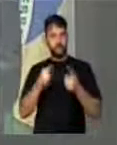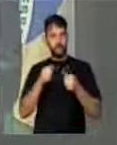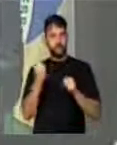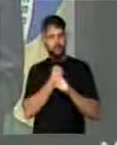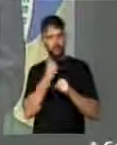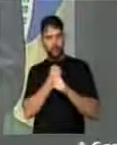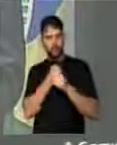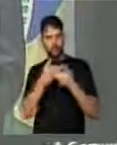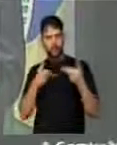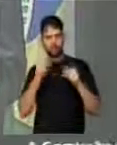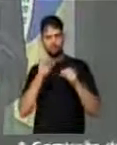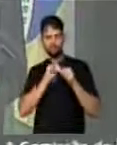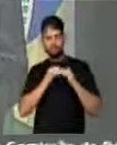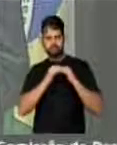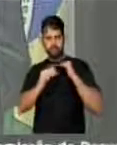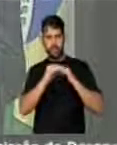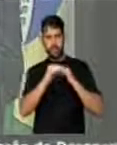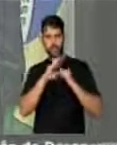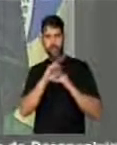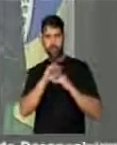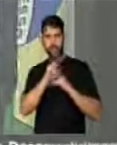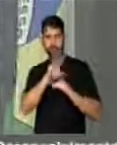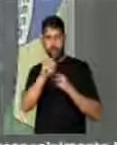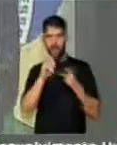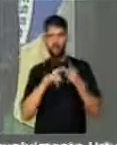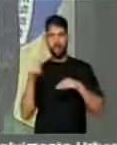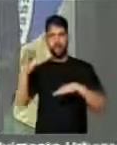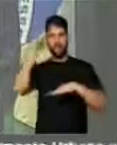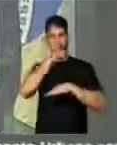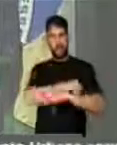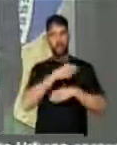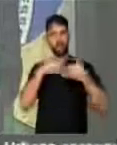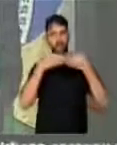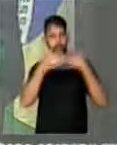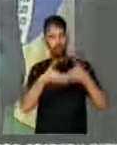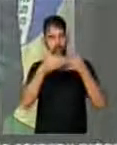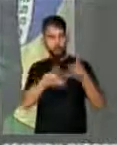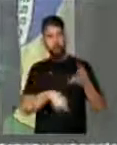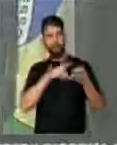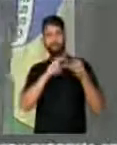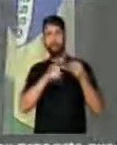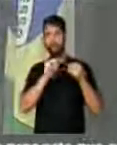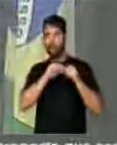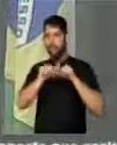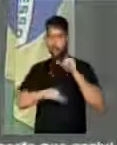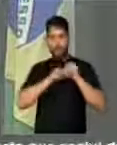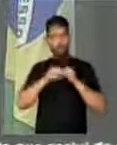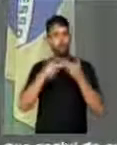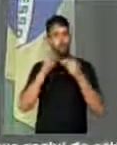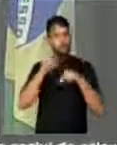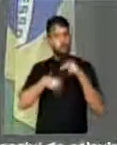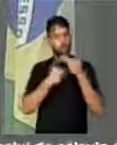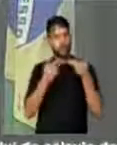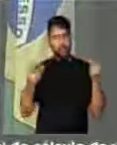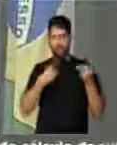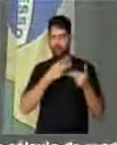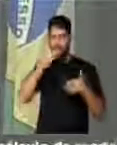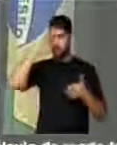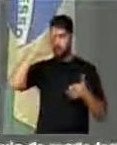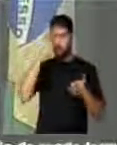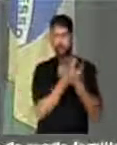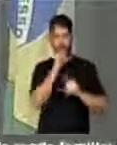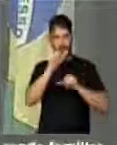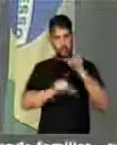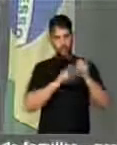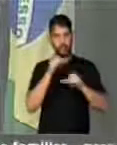infraestrutura, estrada, portos, aeroportos. Mas precisamos mudar muito. Acredito na possibilidade de